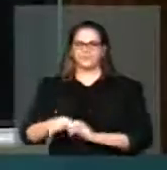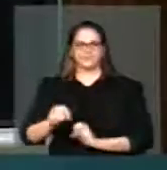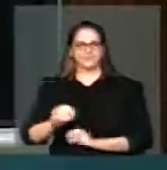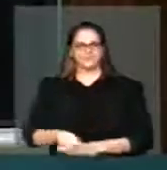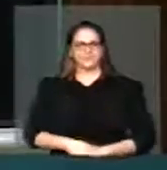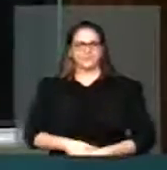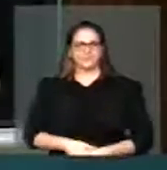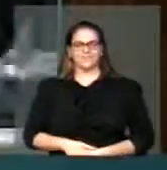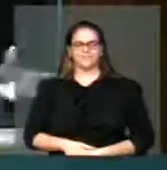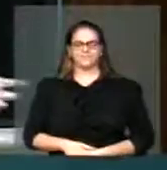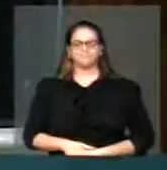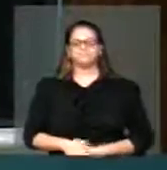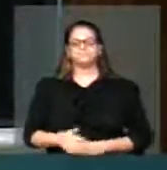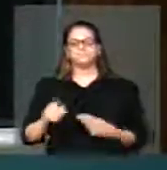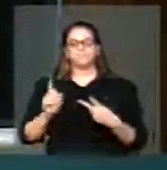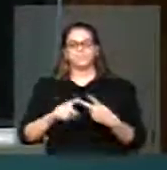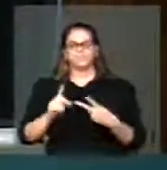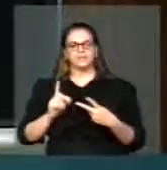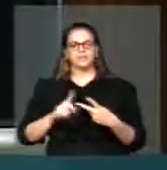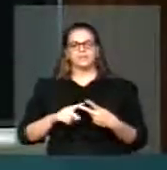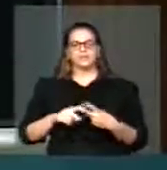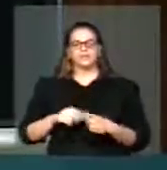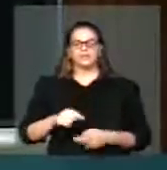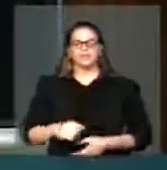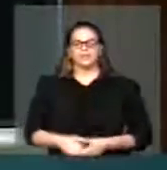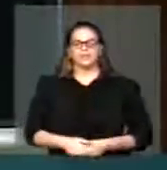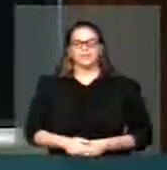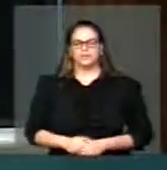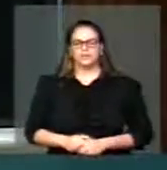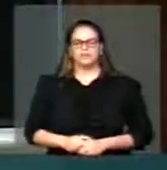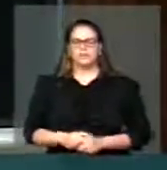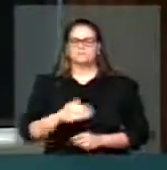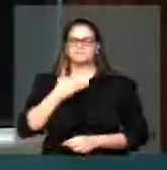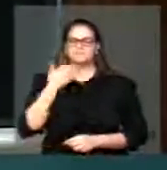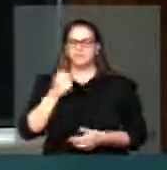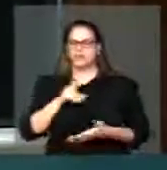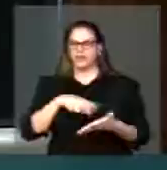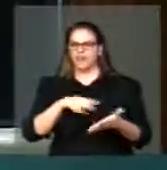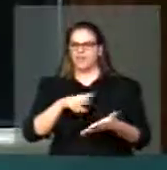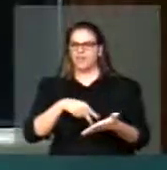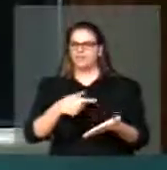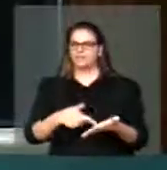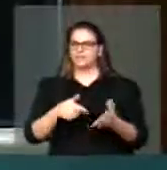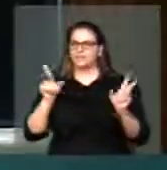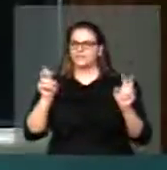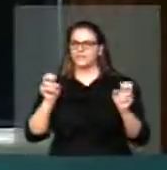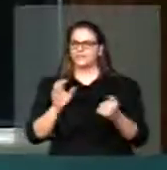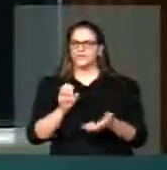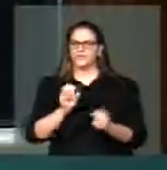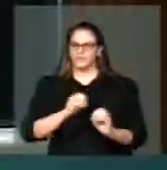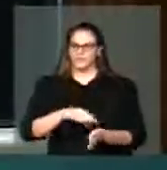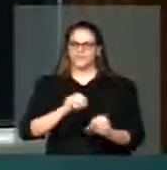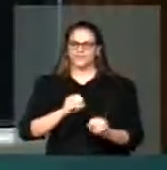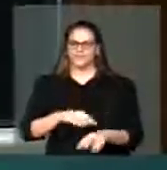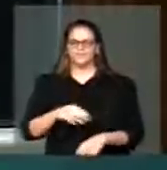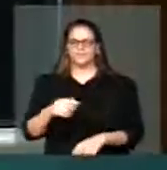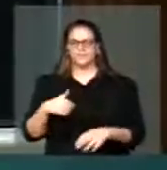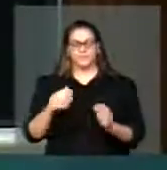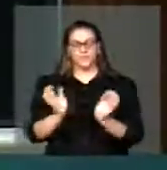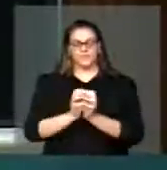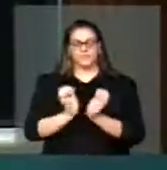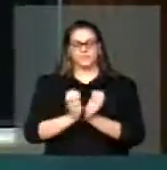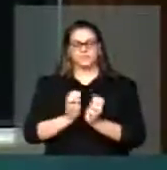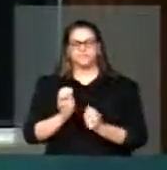falar em educação, nada melhor do que você ler. E tivemos em Recife agora, entre os